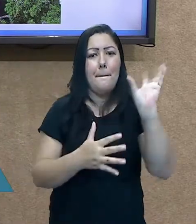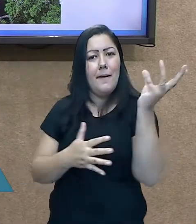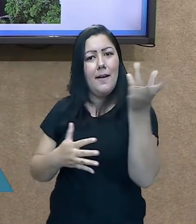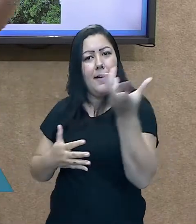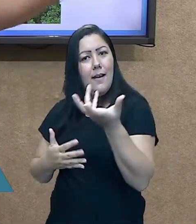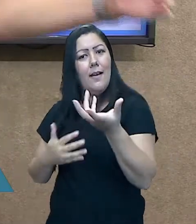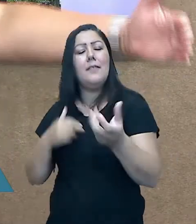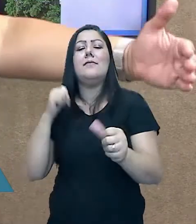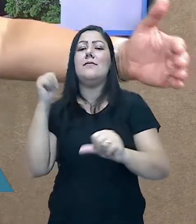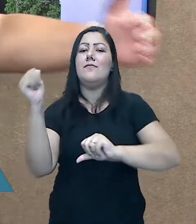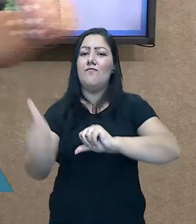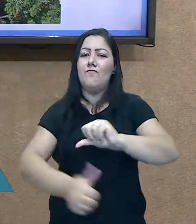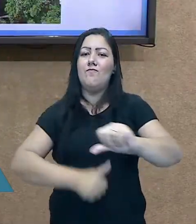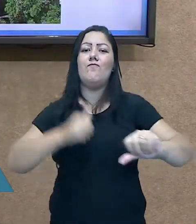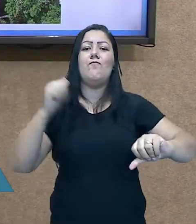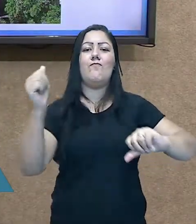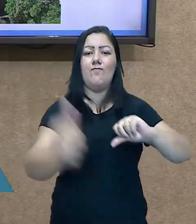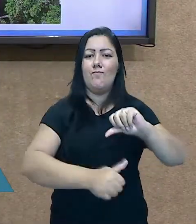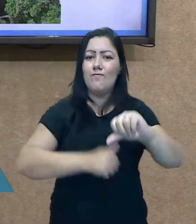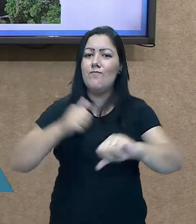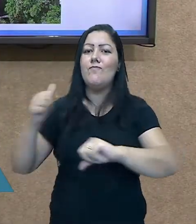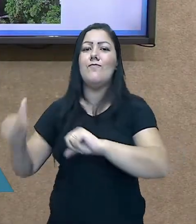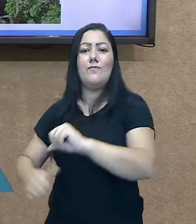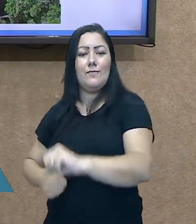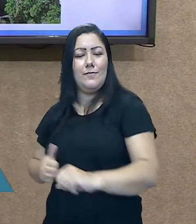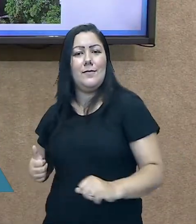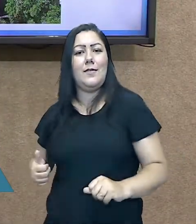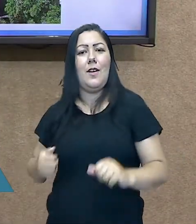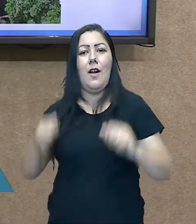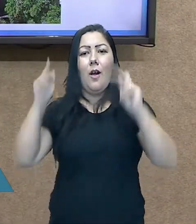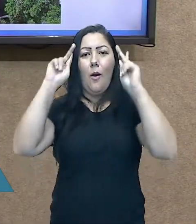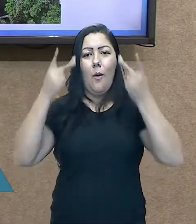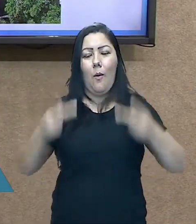ao longo da existência humana.